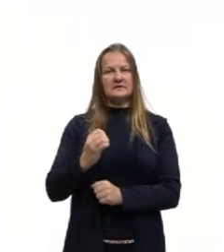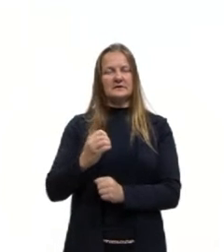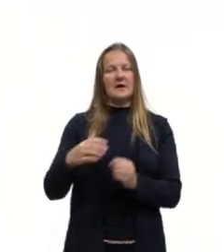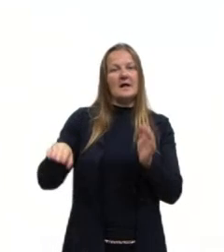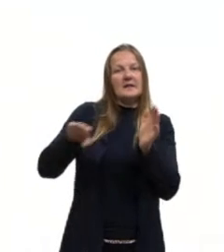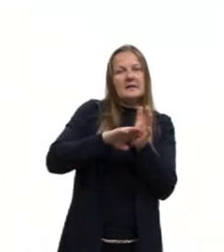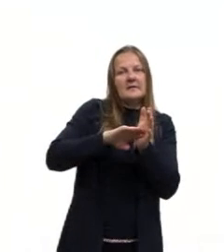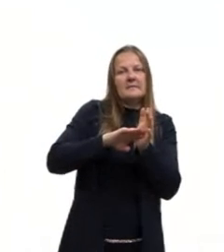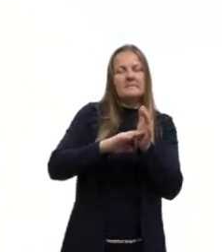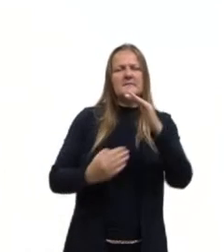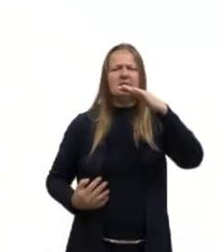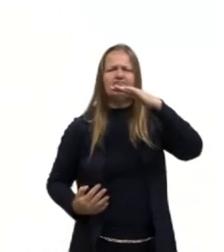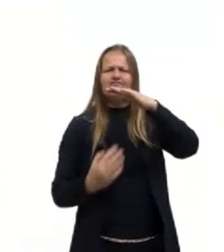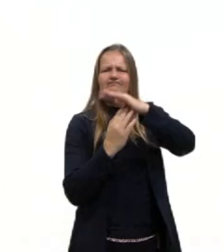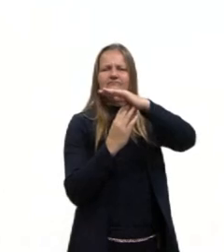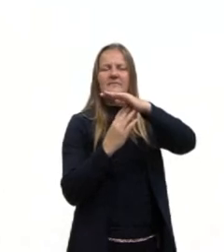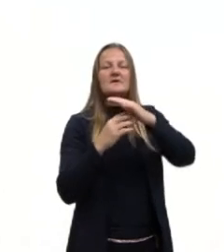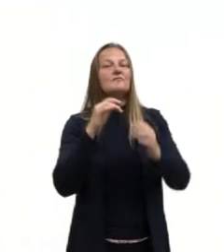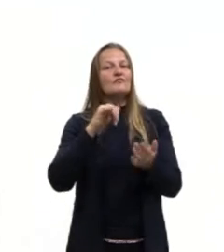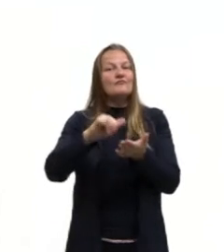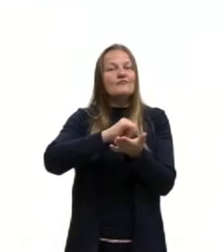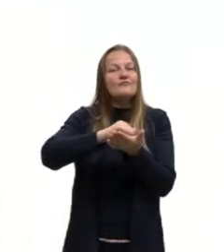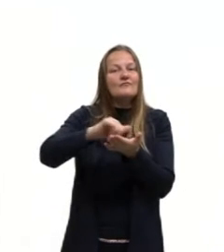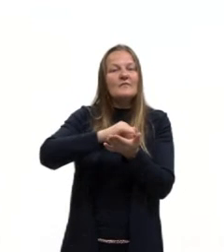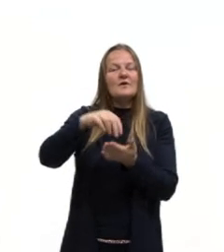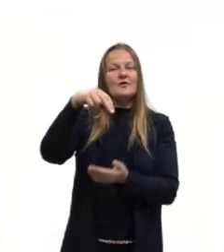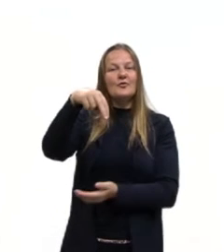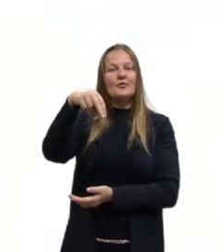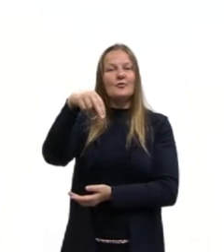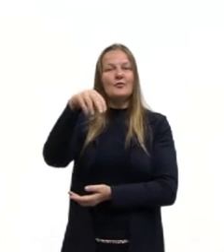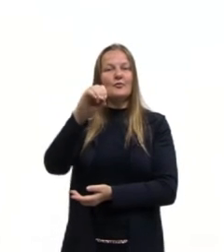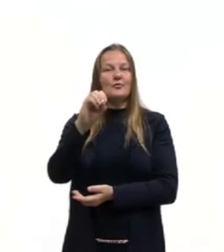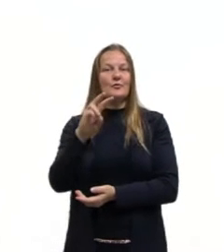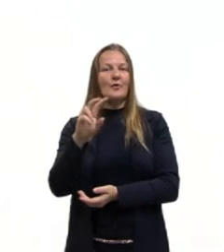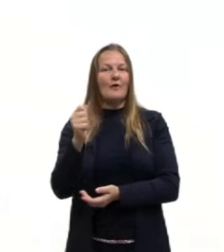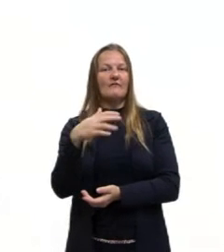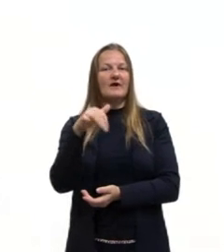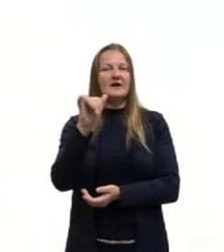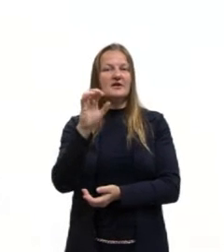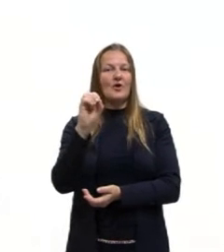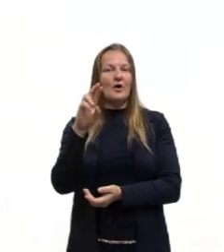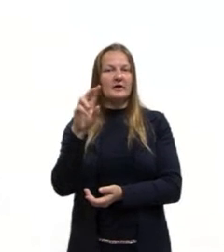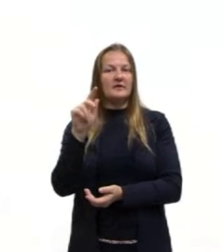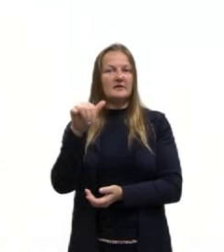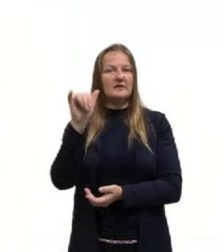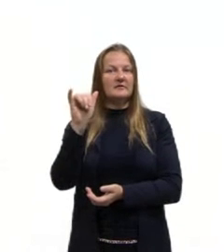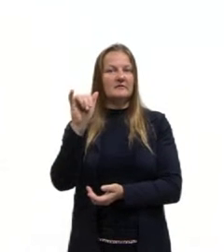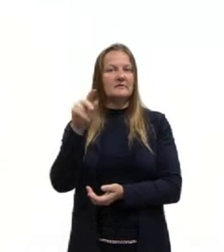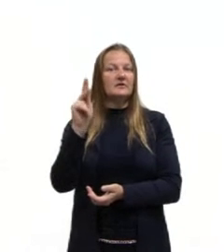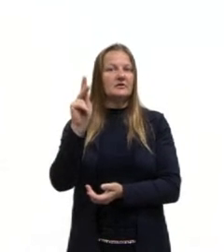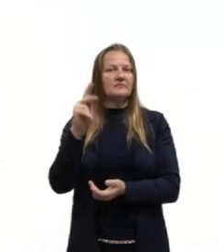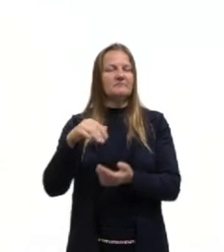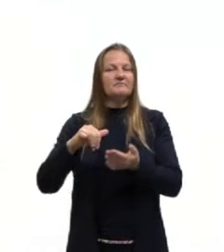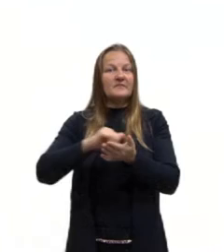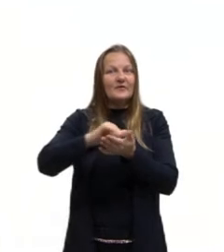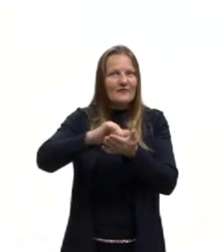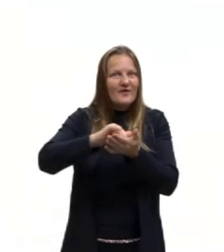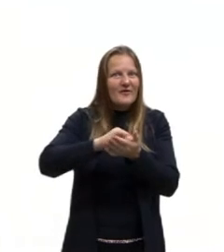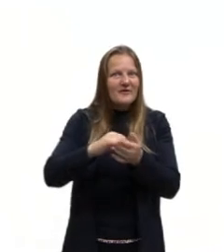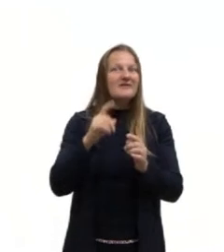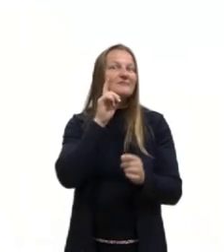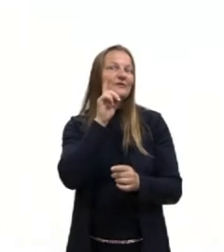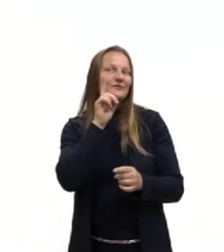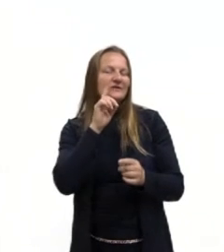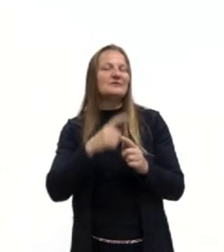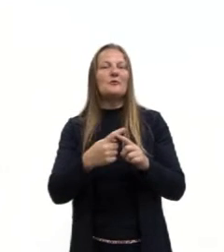o seu auge lá em Nova York. Então, a pop art, ela vem com essa